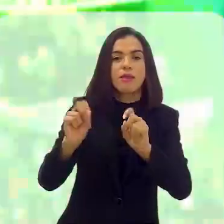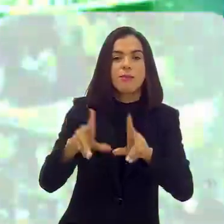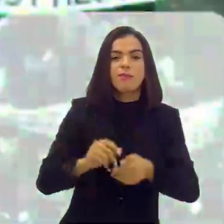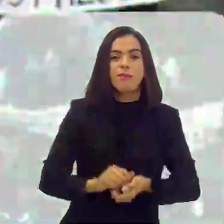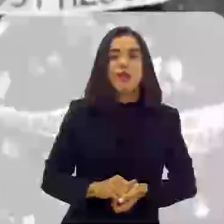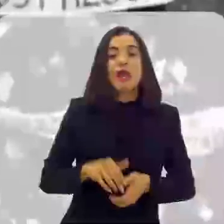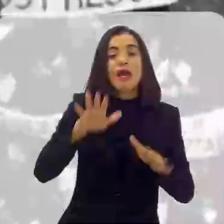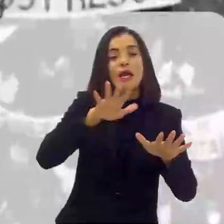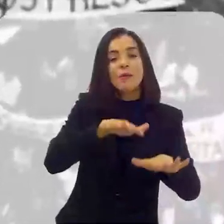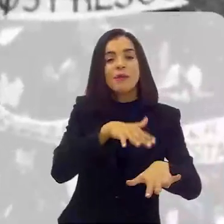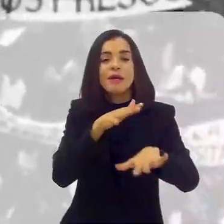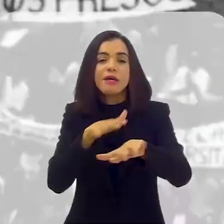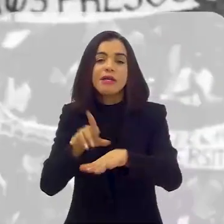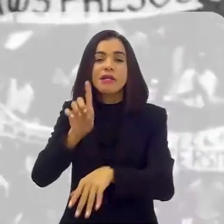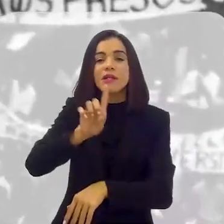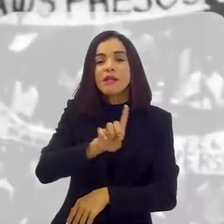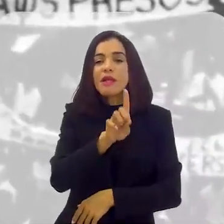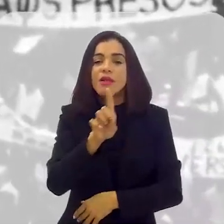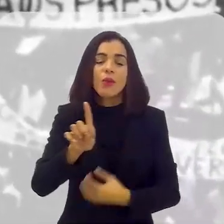prometeu nas campanhas.